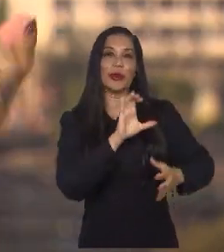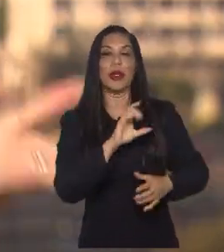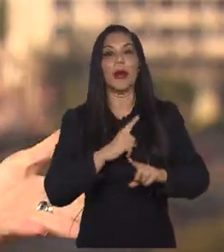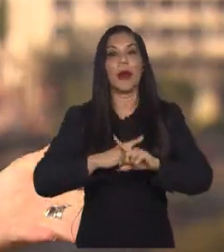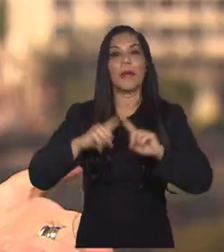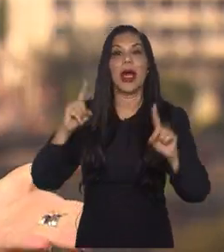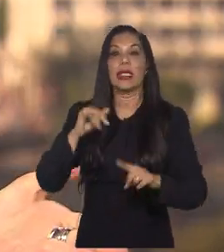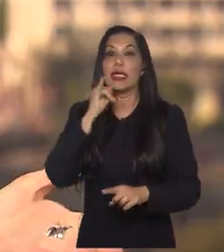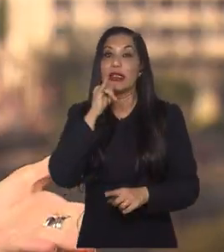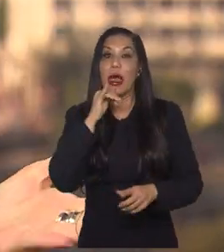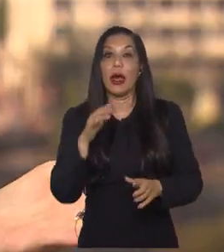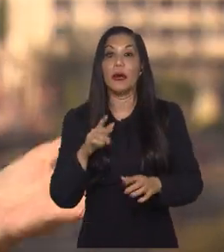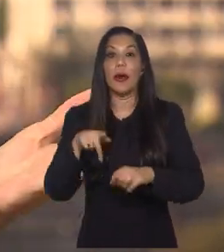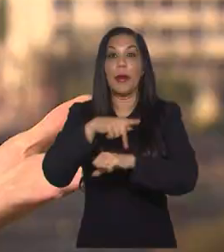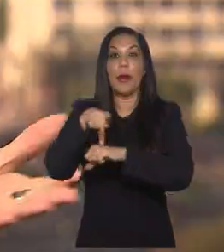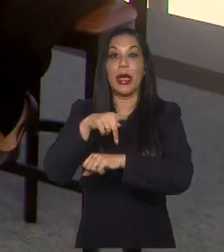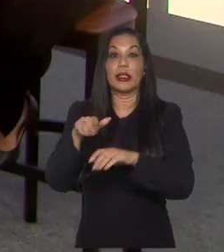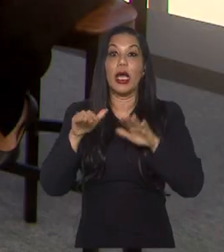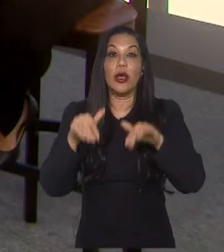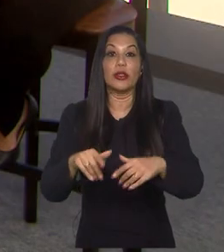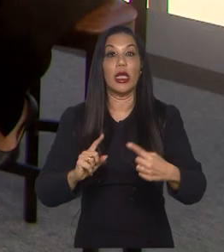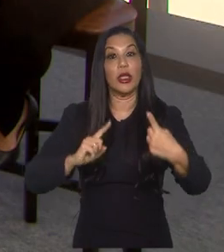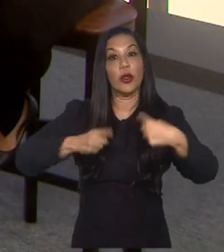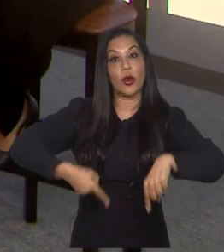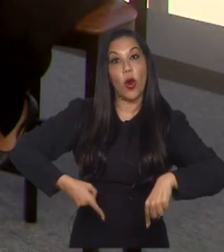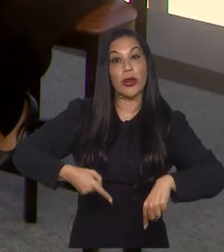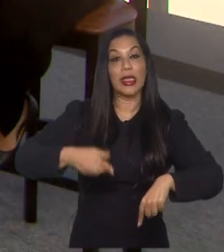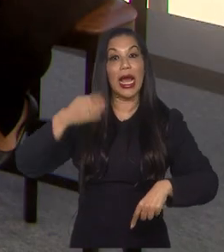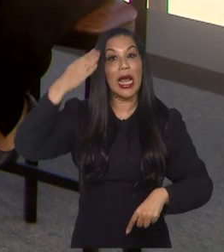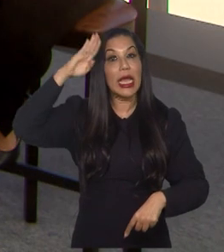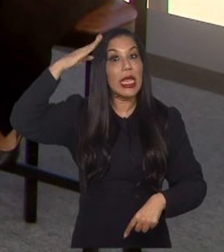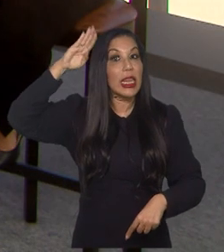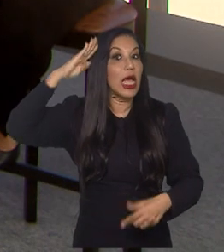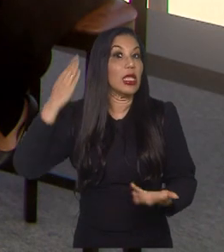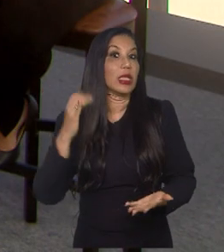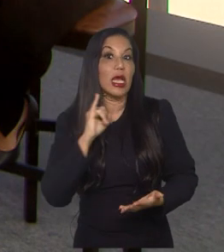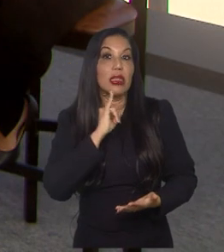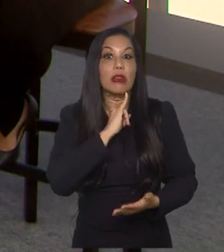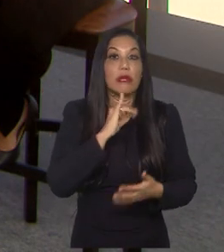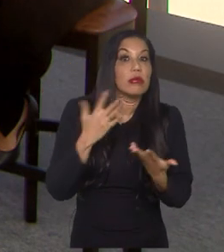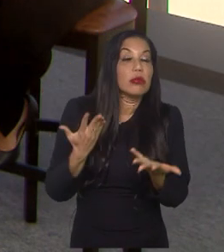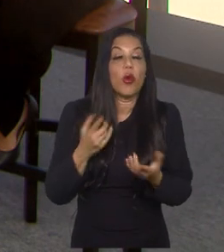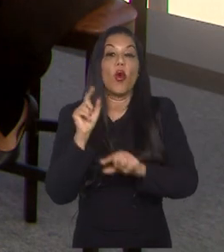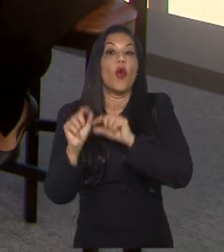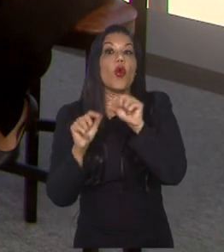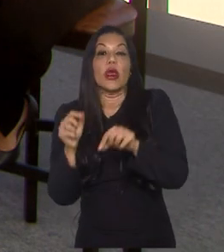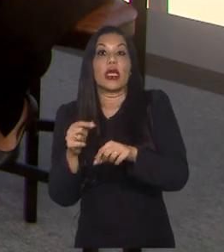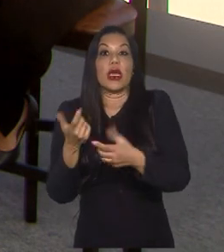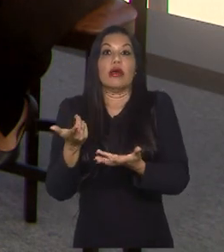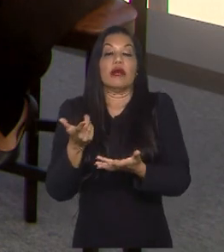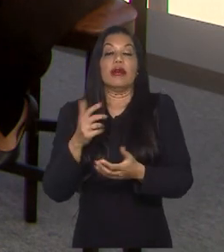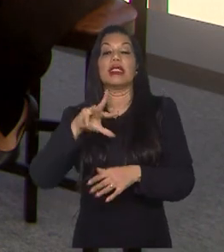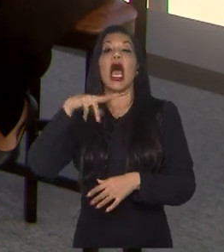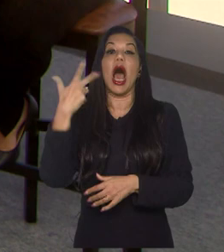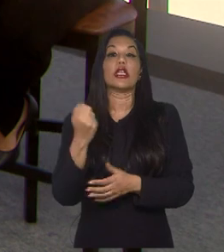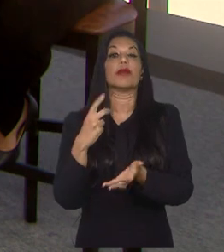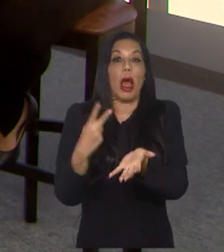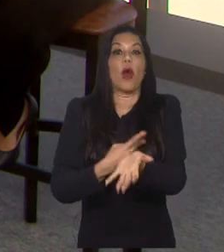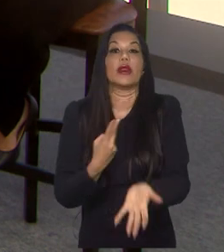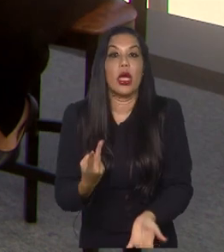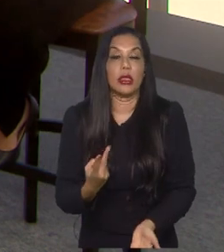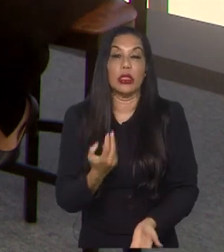Mas a estreia, de fato, da Austrália vai ser contra a Irlanda. O você pode esperar, o que a gente pode esperar desse jogo? Vou continuar com você, Lu.